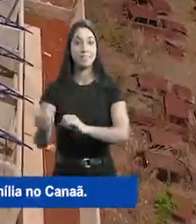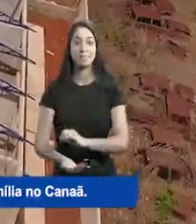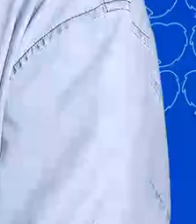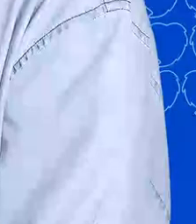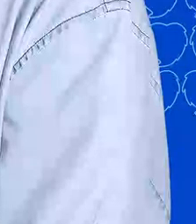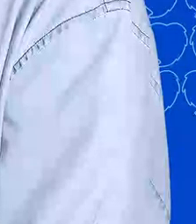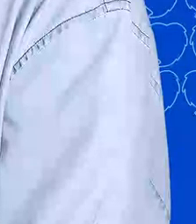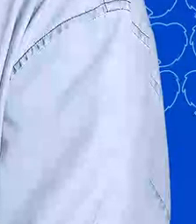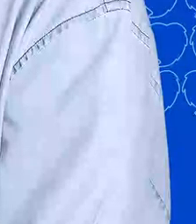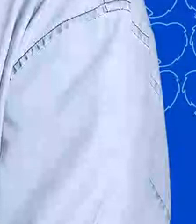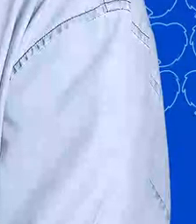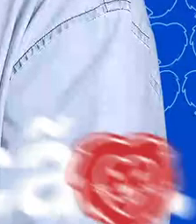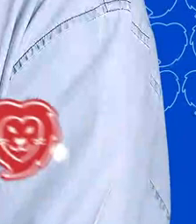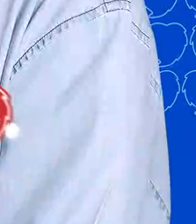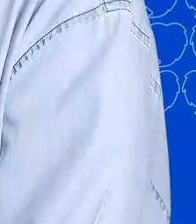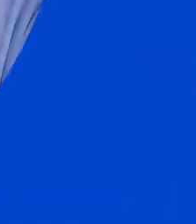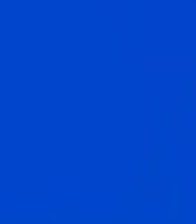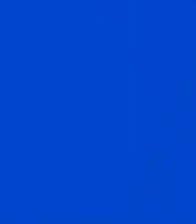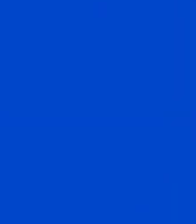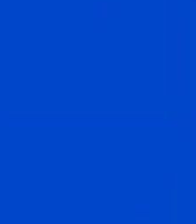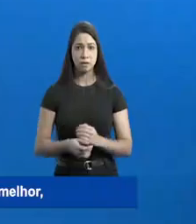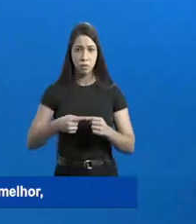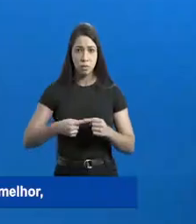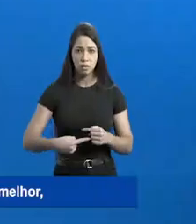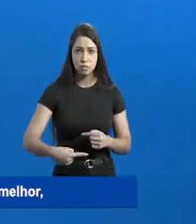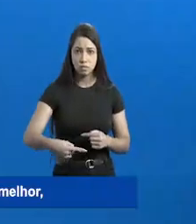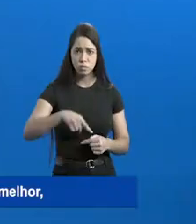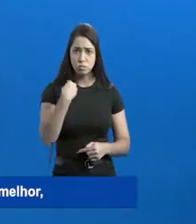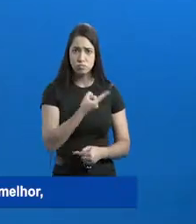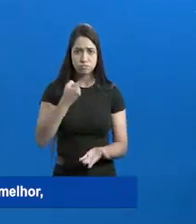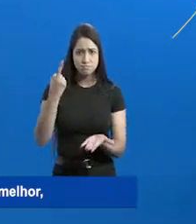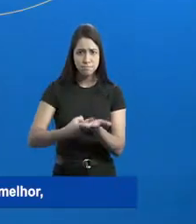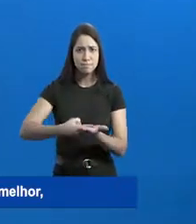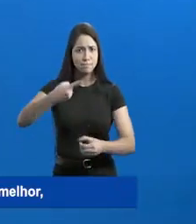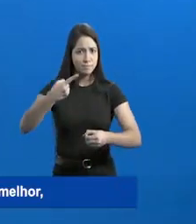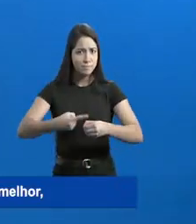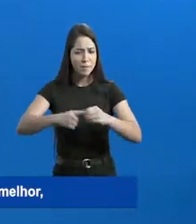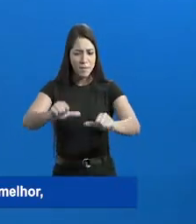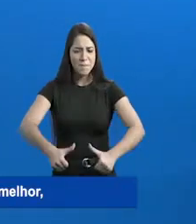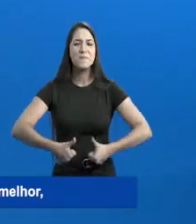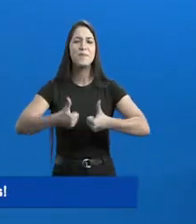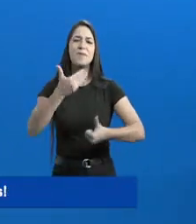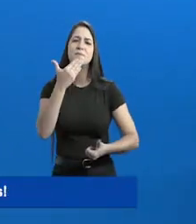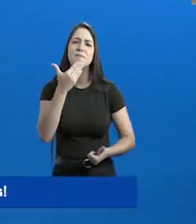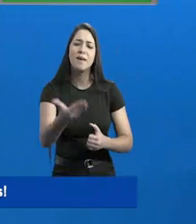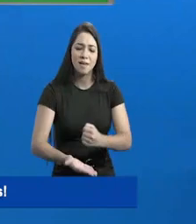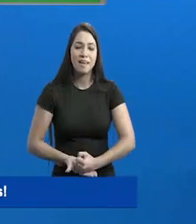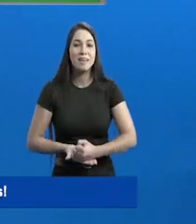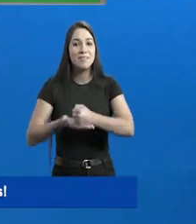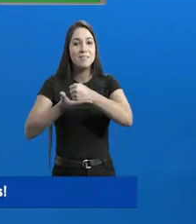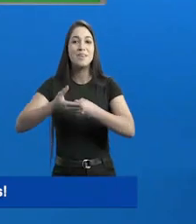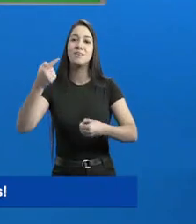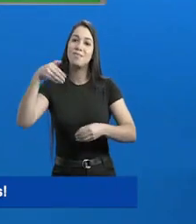Canaã. Odelmo é 11! E para continuarmos fazendo nossa cidade cada dia melhor, eu peço